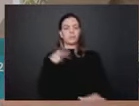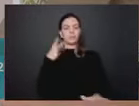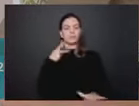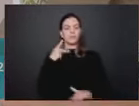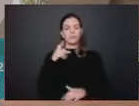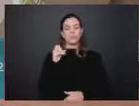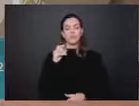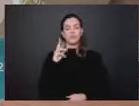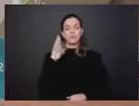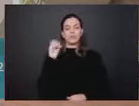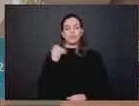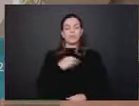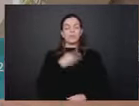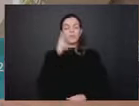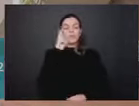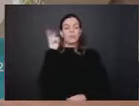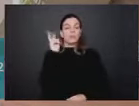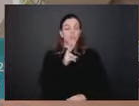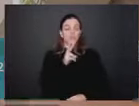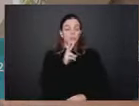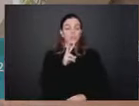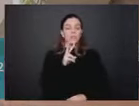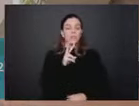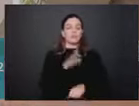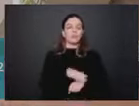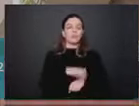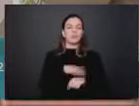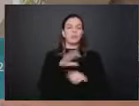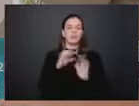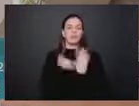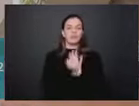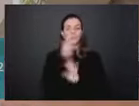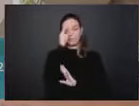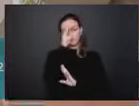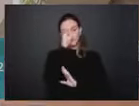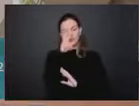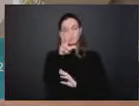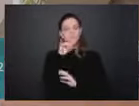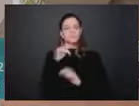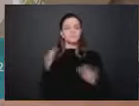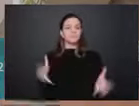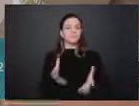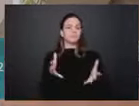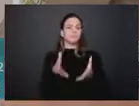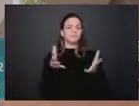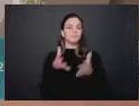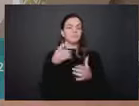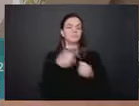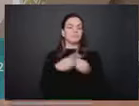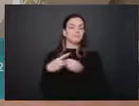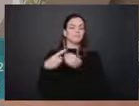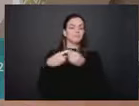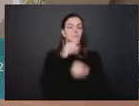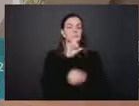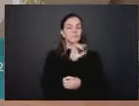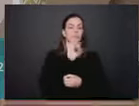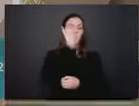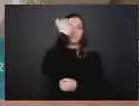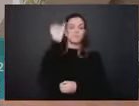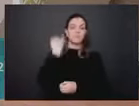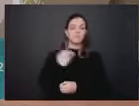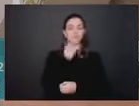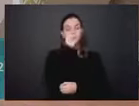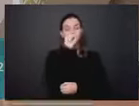esse momento histórico para o Self Storage, que certamente vai inspirar inúmeros municípios, inclusive o Rio de Janeiro, abordar essa saudável e relevante